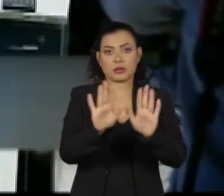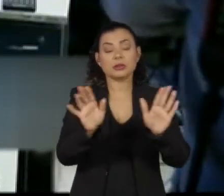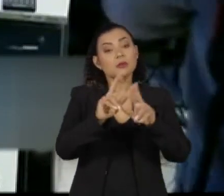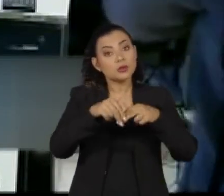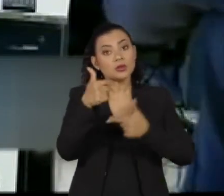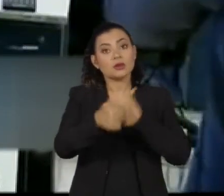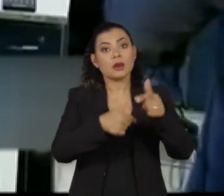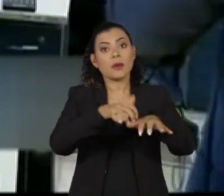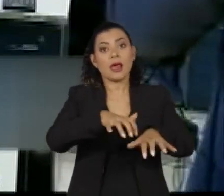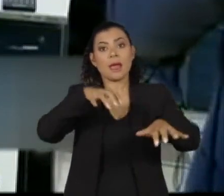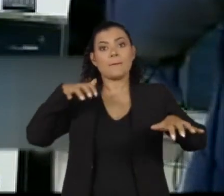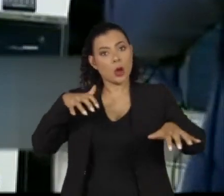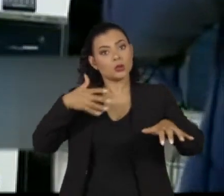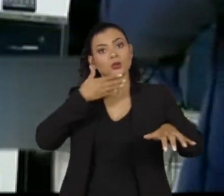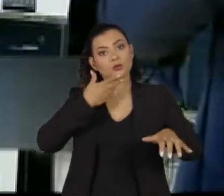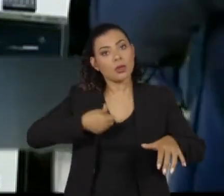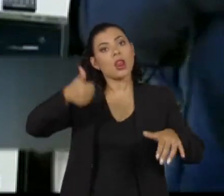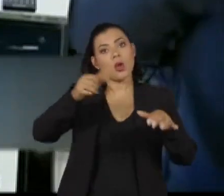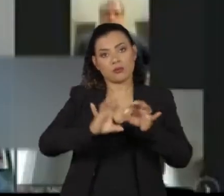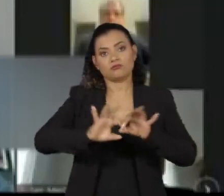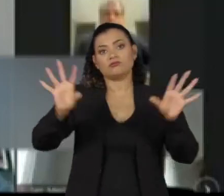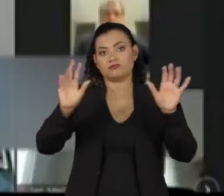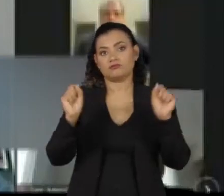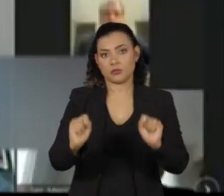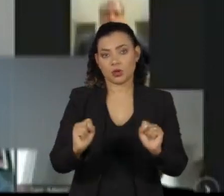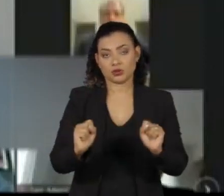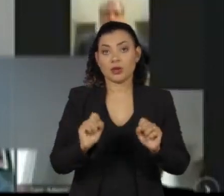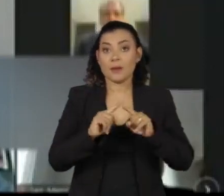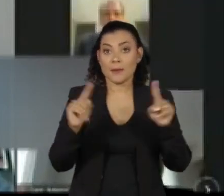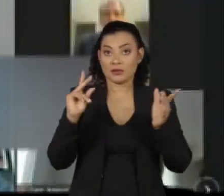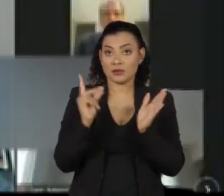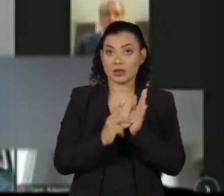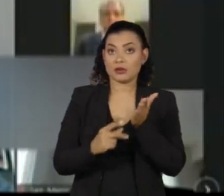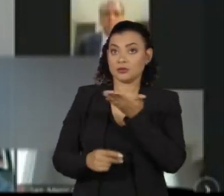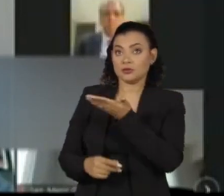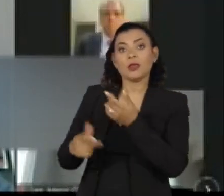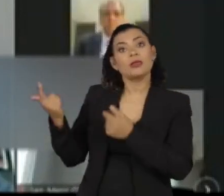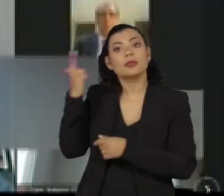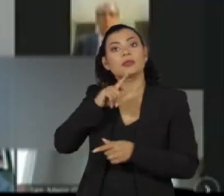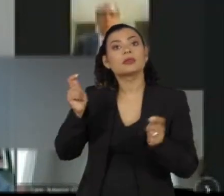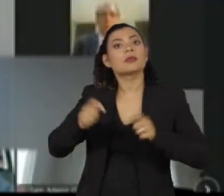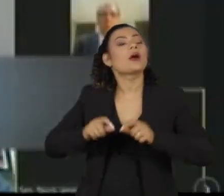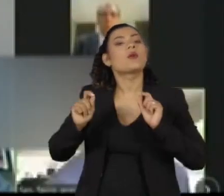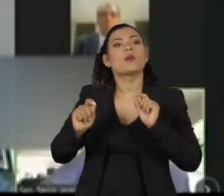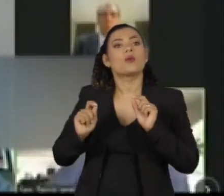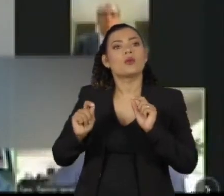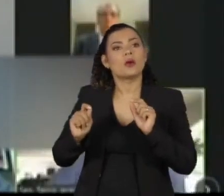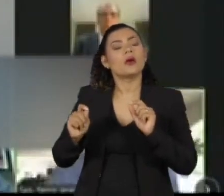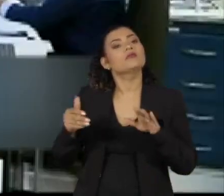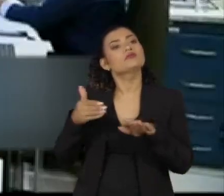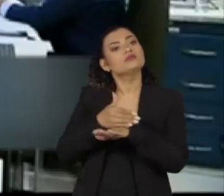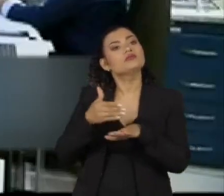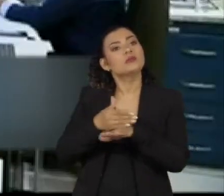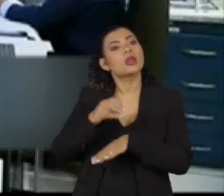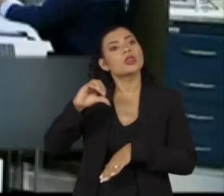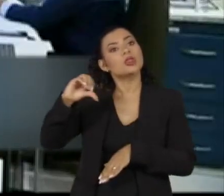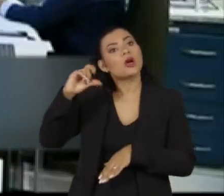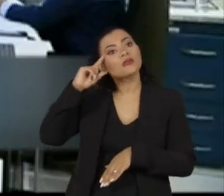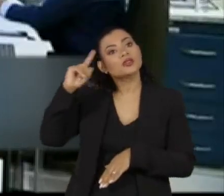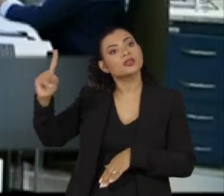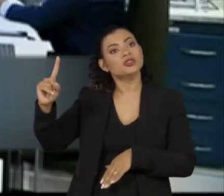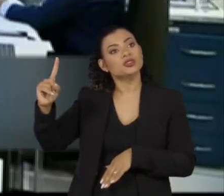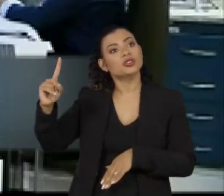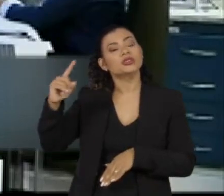o trabalho remoto está liberado, o que na prática possibilita aos senadores a presença durante nove dias